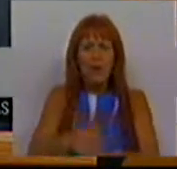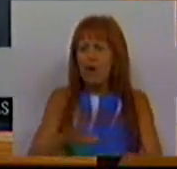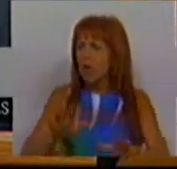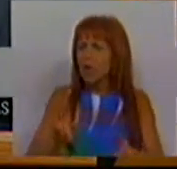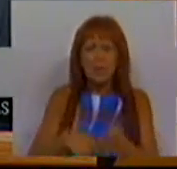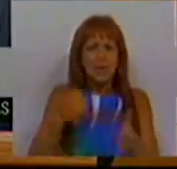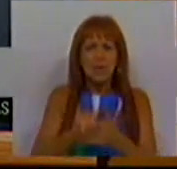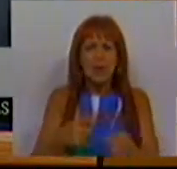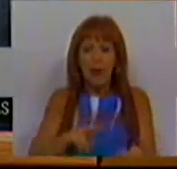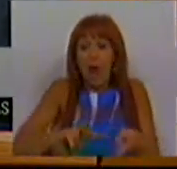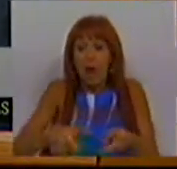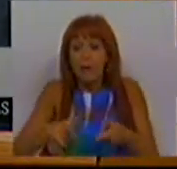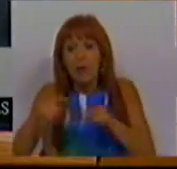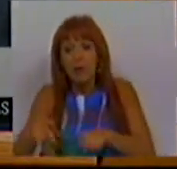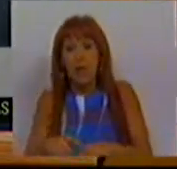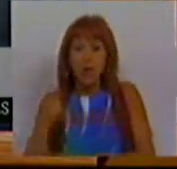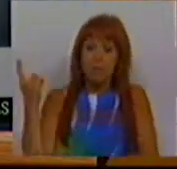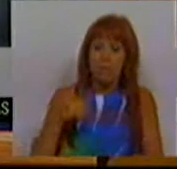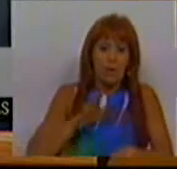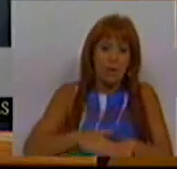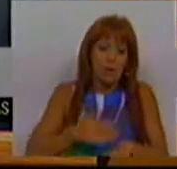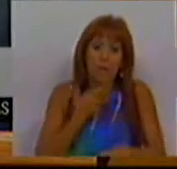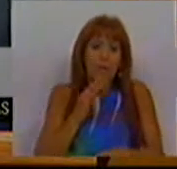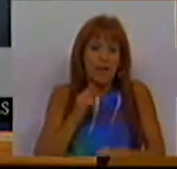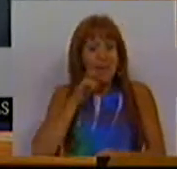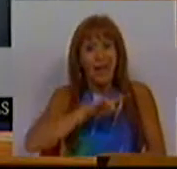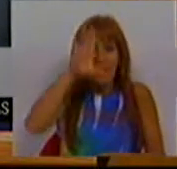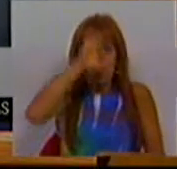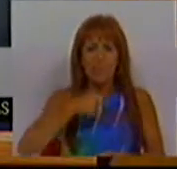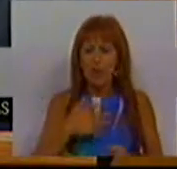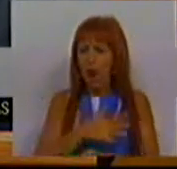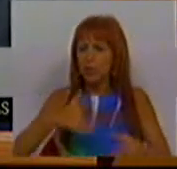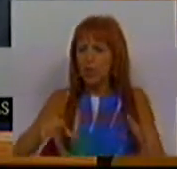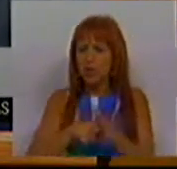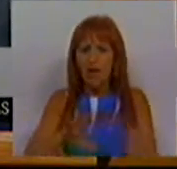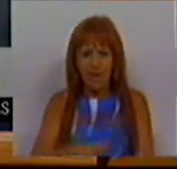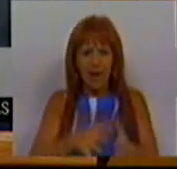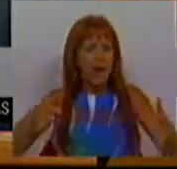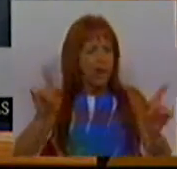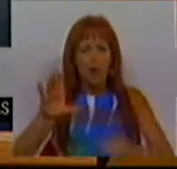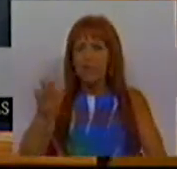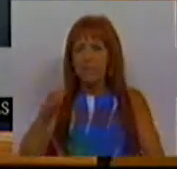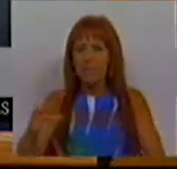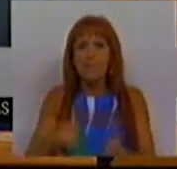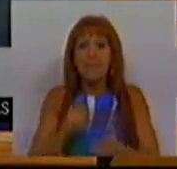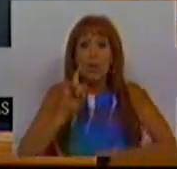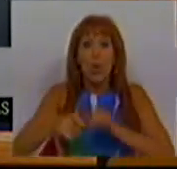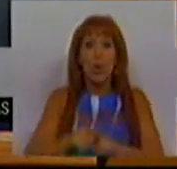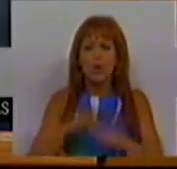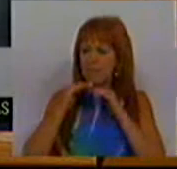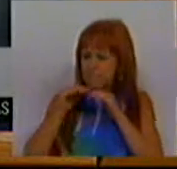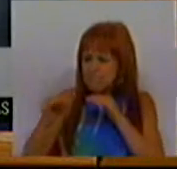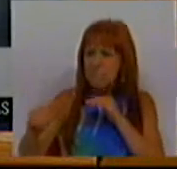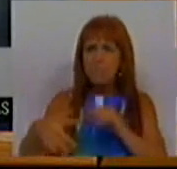houve uma alteração por mandato. Mais do que grandes alterações à lei, aquilo que o CCP precisa é de